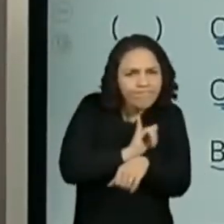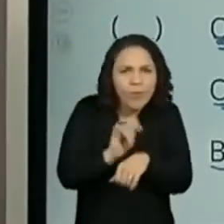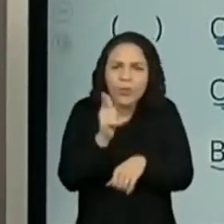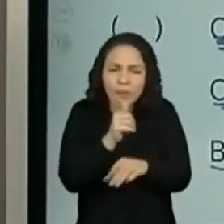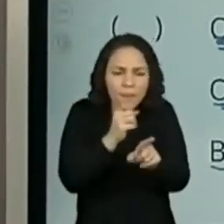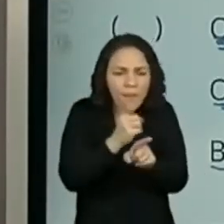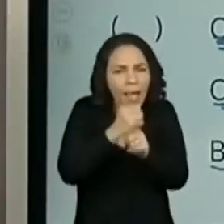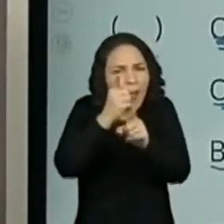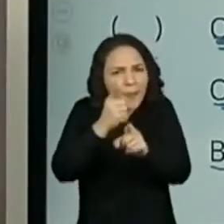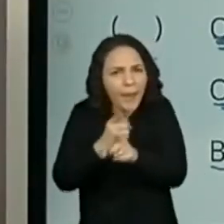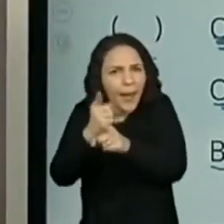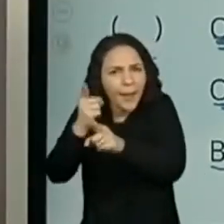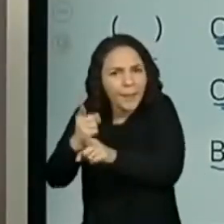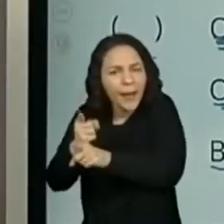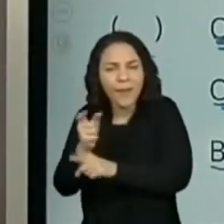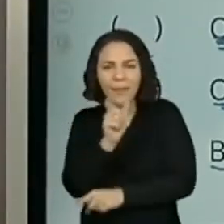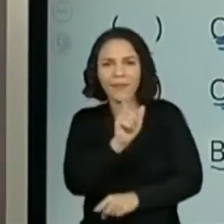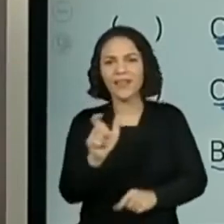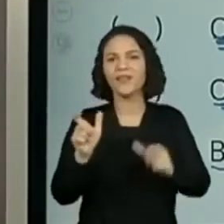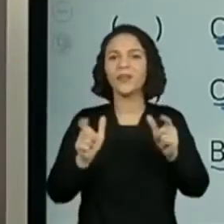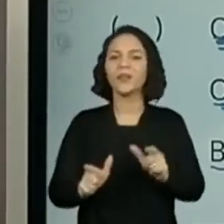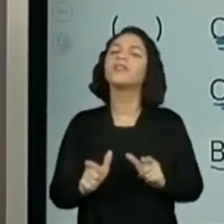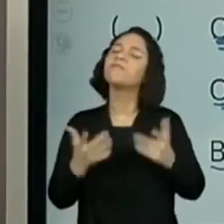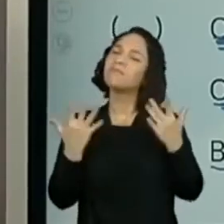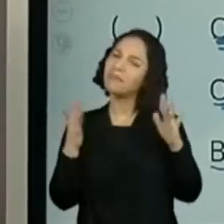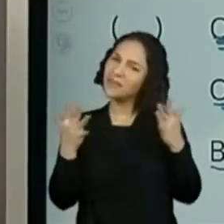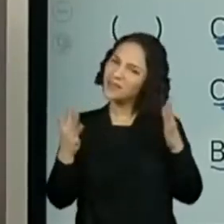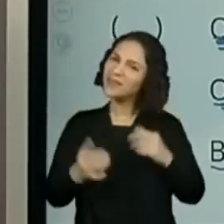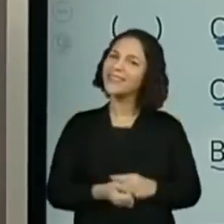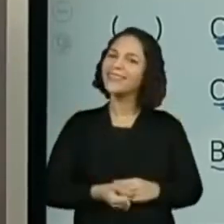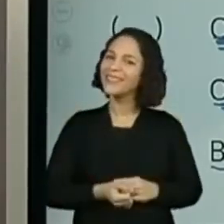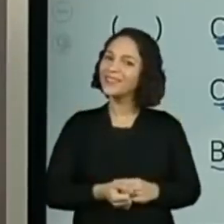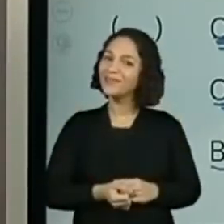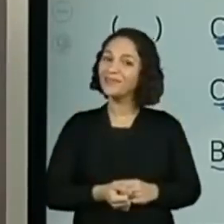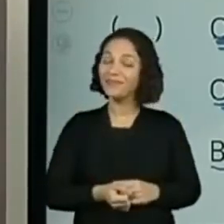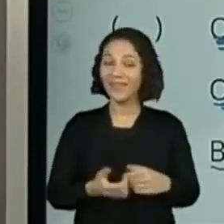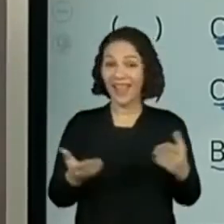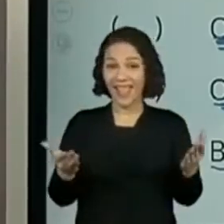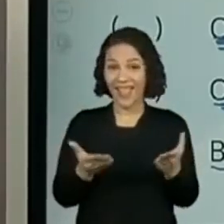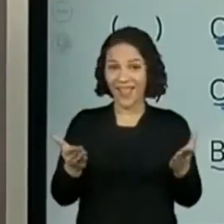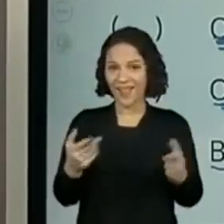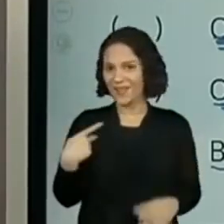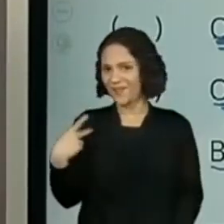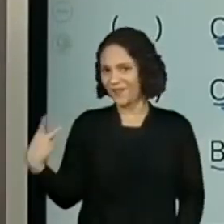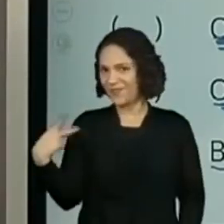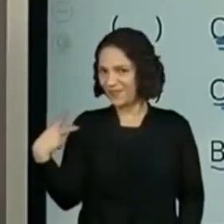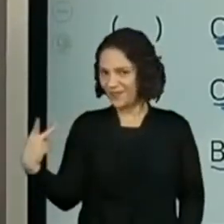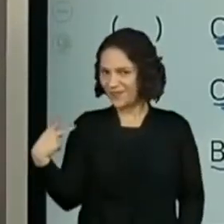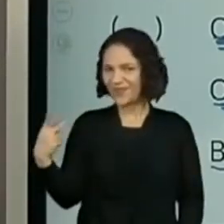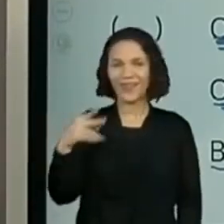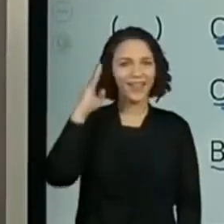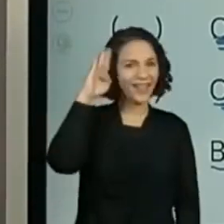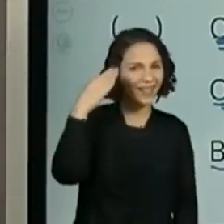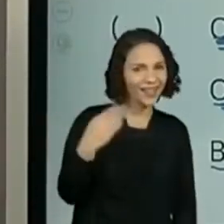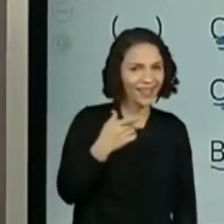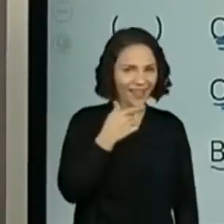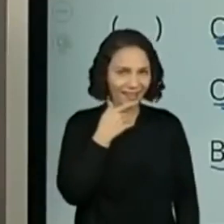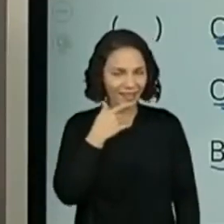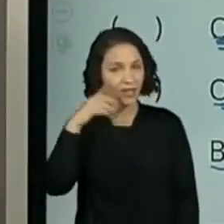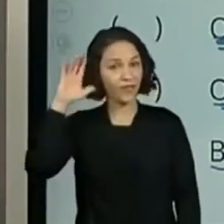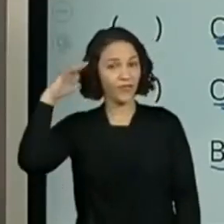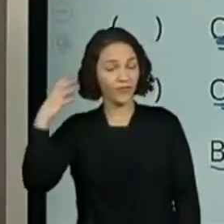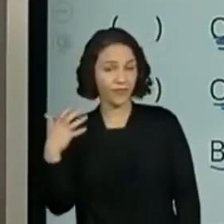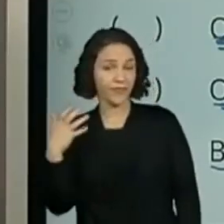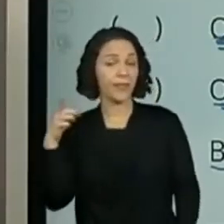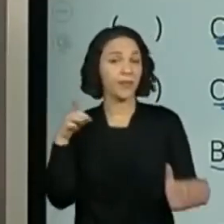descobrir onde estão escritas as palavras. Agora, a professora Kelly e a professora Vivi querem saber